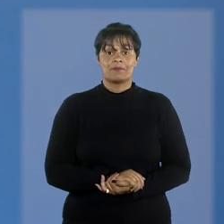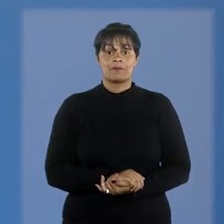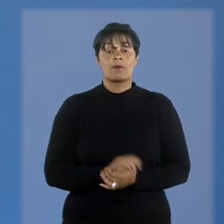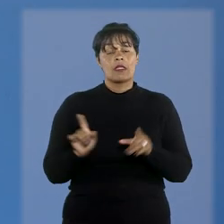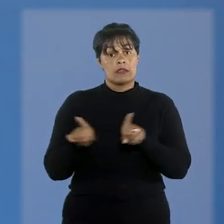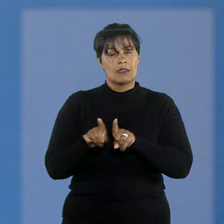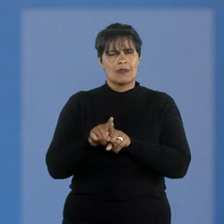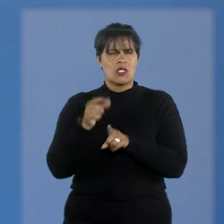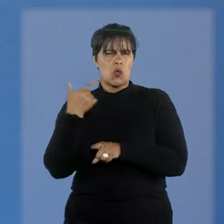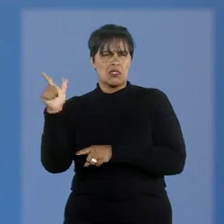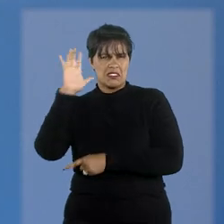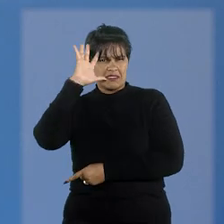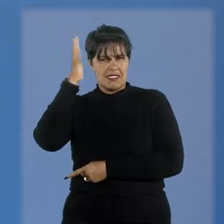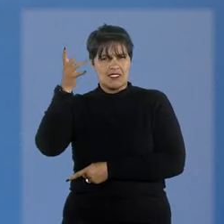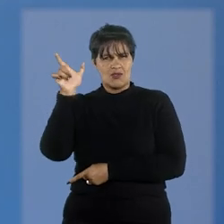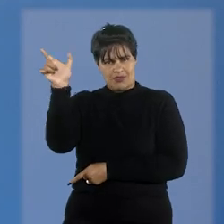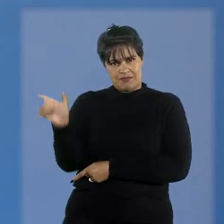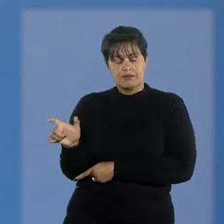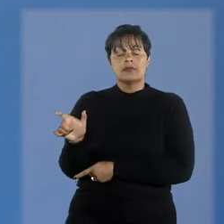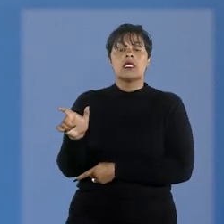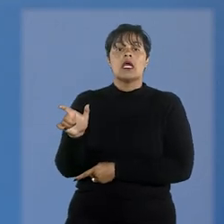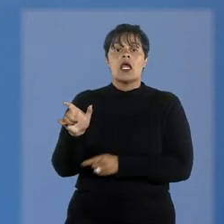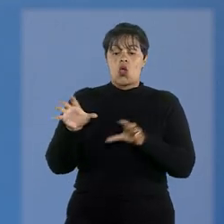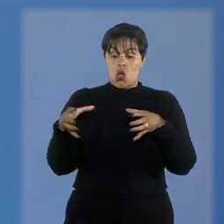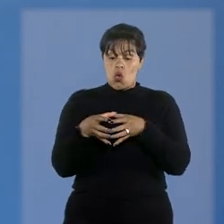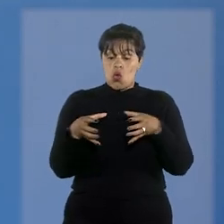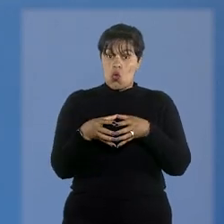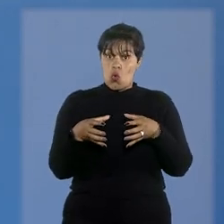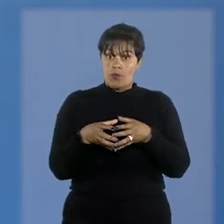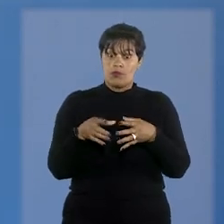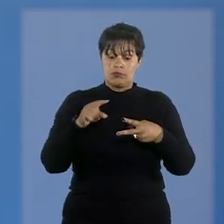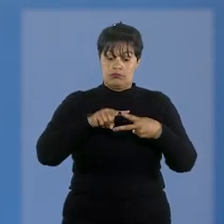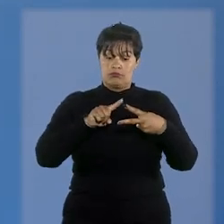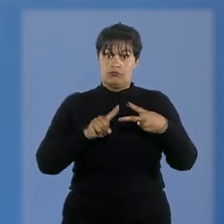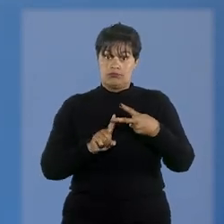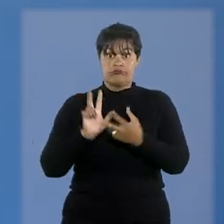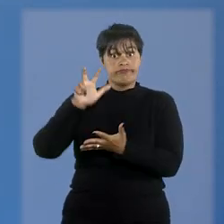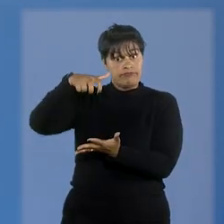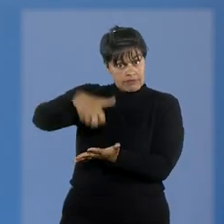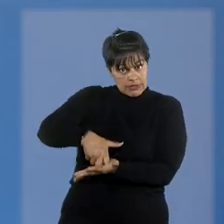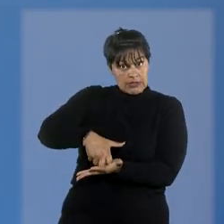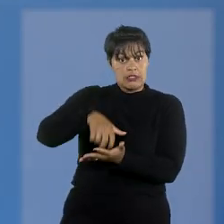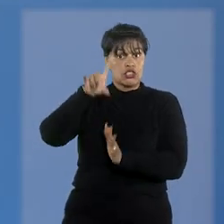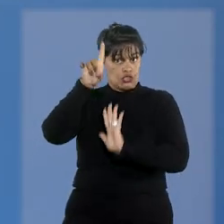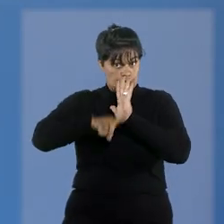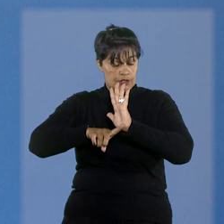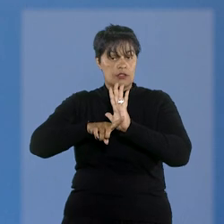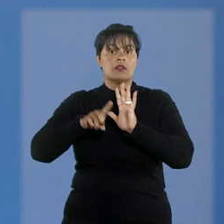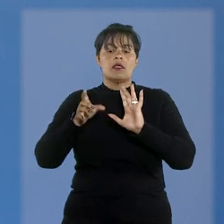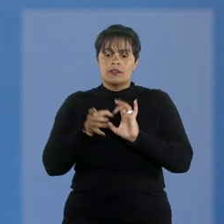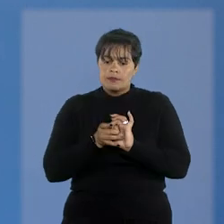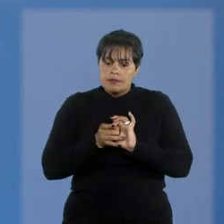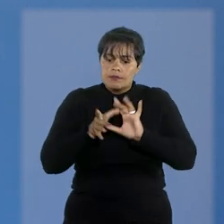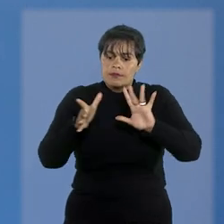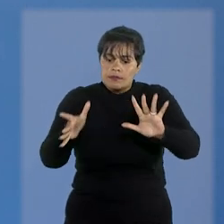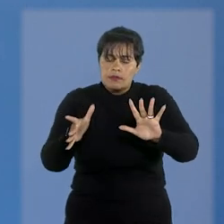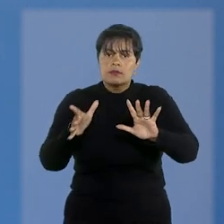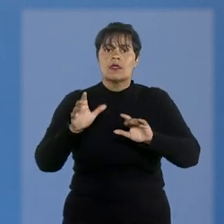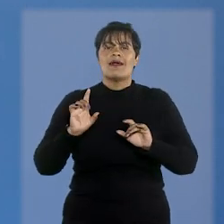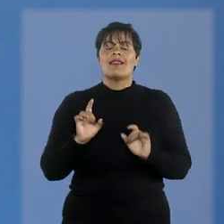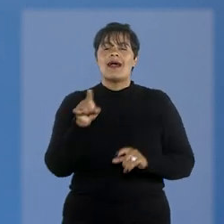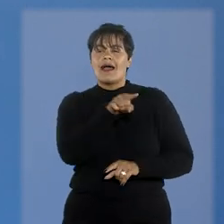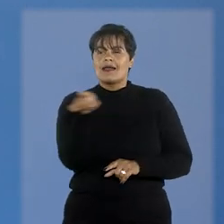monocráticos, ministros das duas turmas de direito penal do STJ concederam salvocondutos a